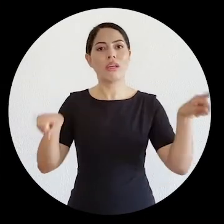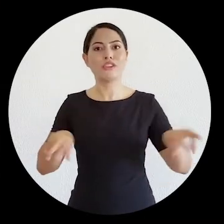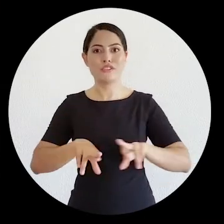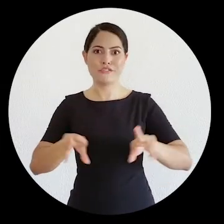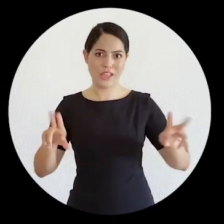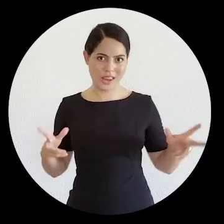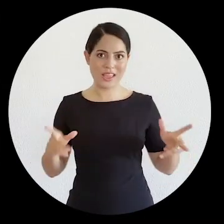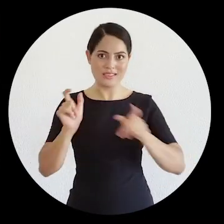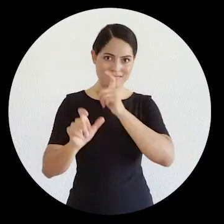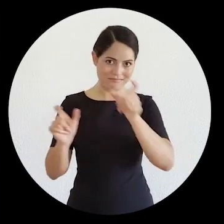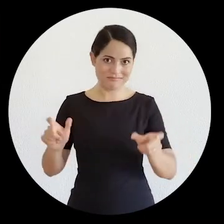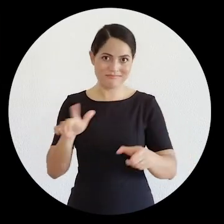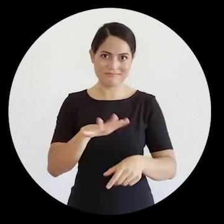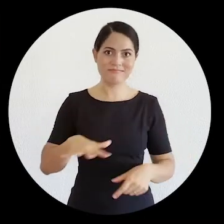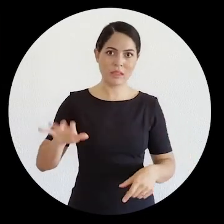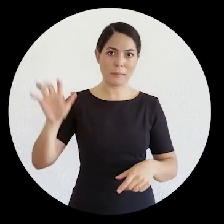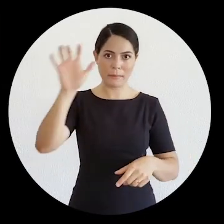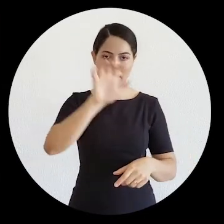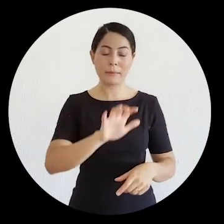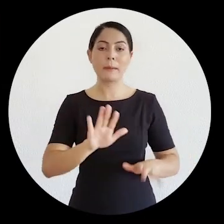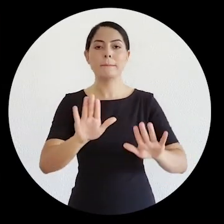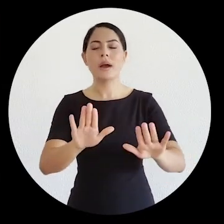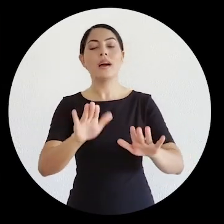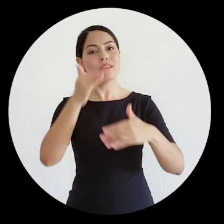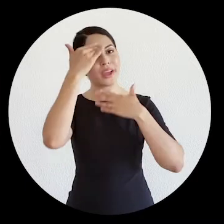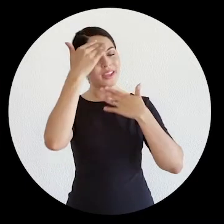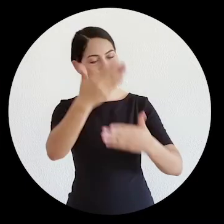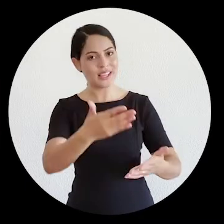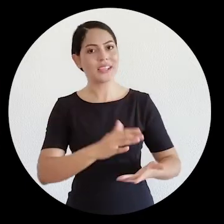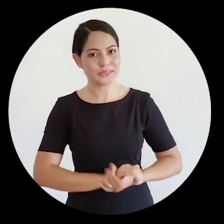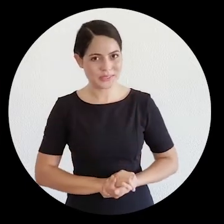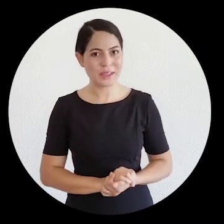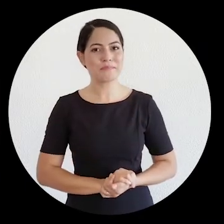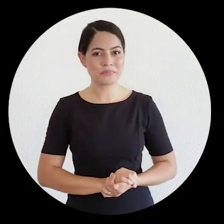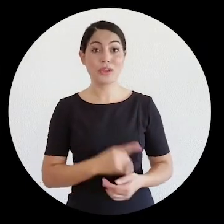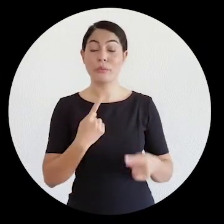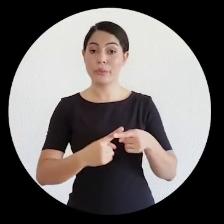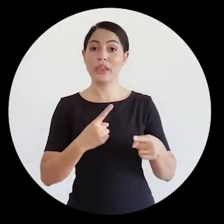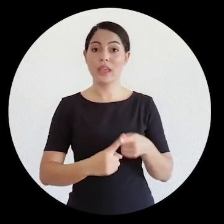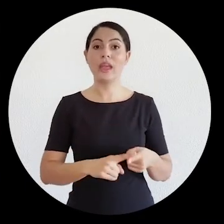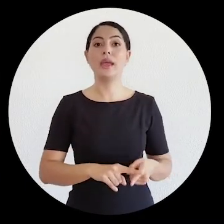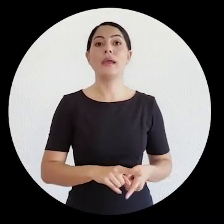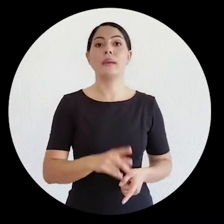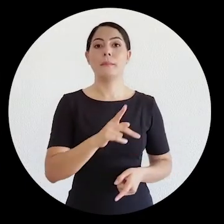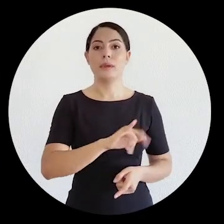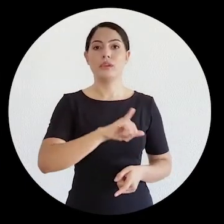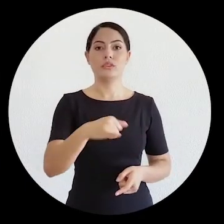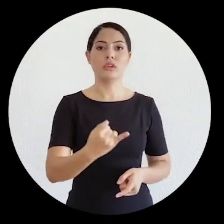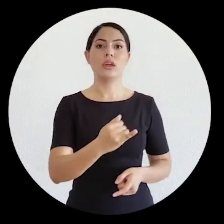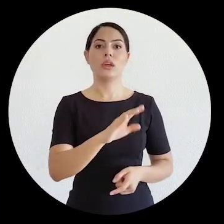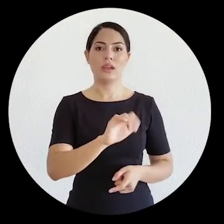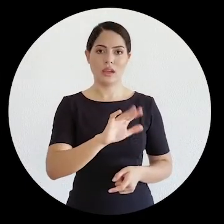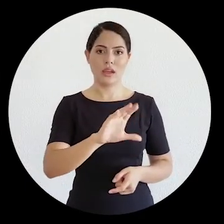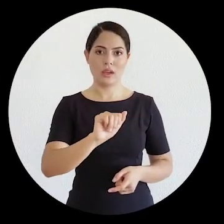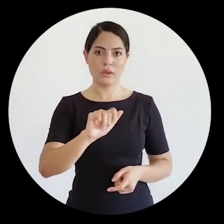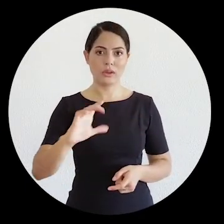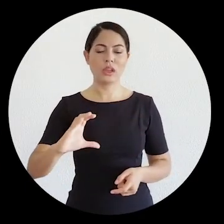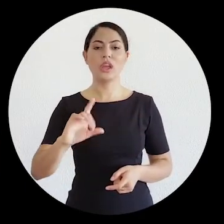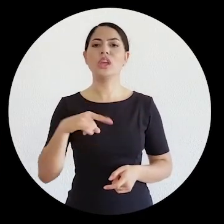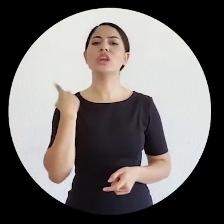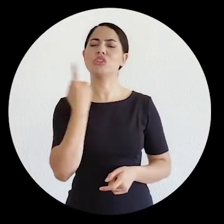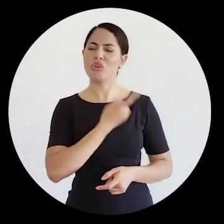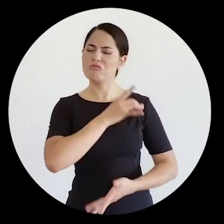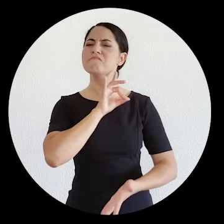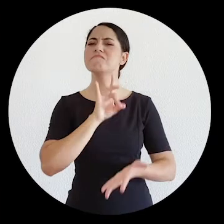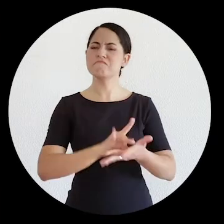também muito heterogênea. Mas eu quero lhe agradecer, encerro dizendo que favoráveis à modernização do PJE, e